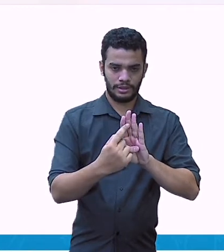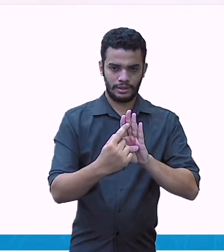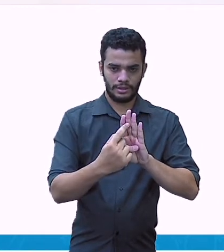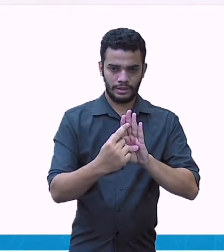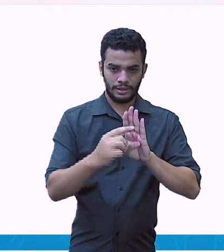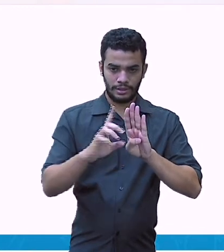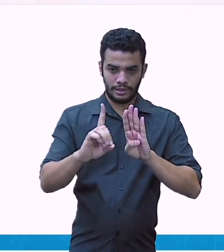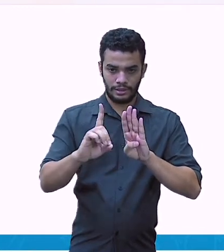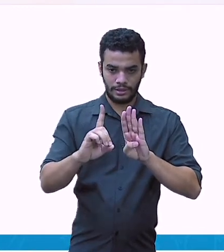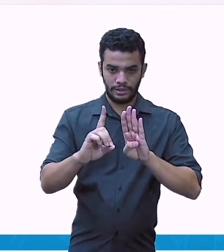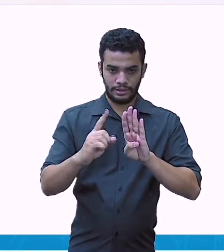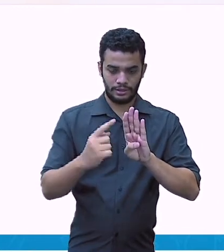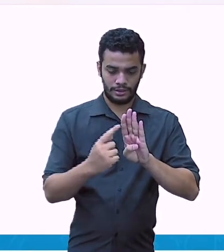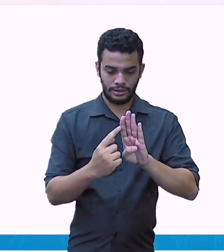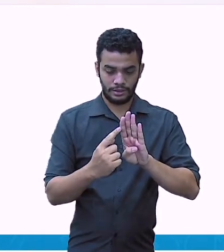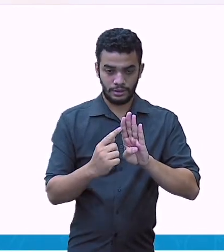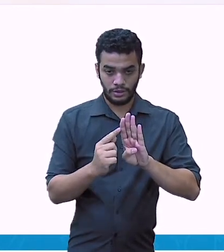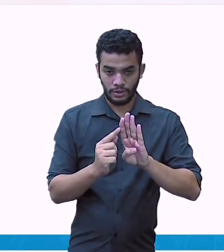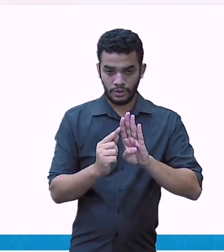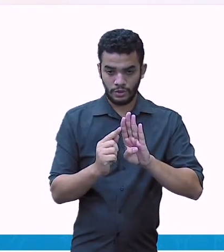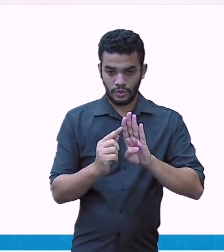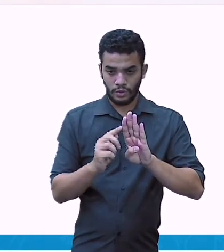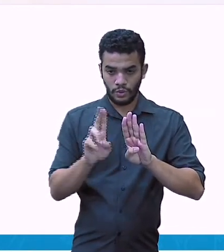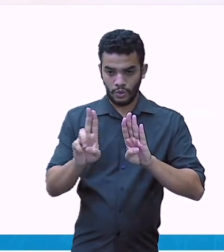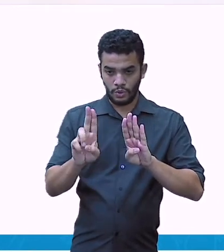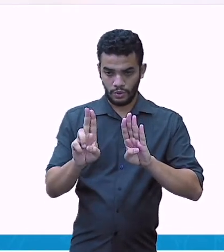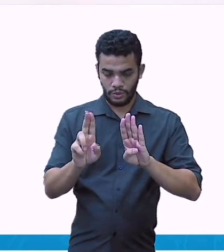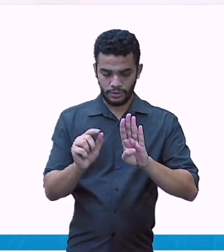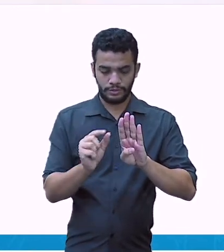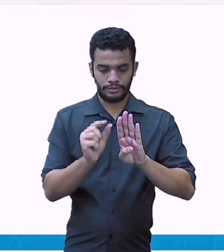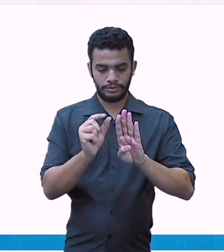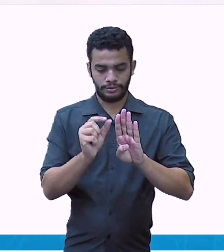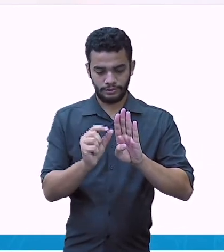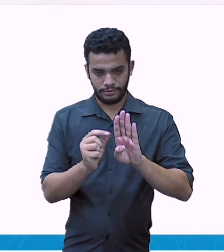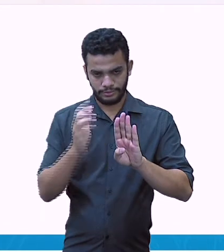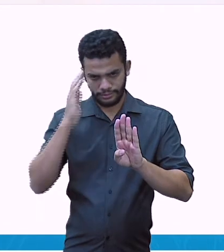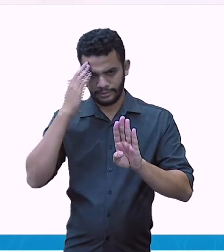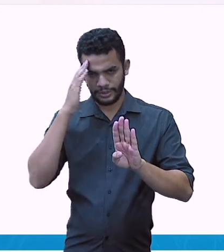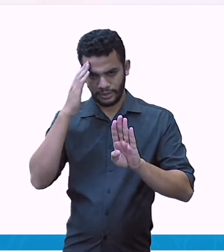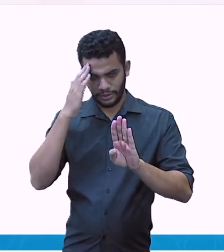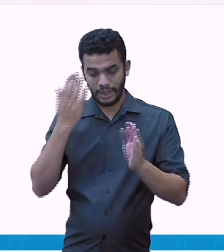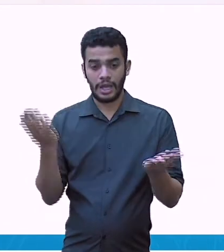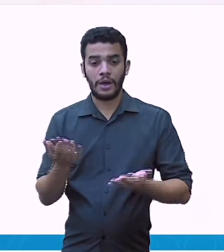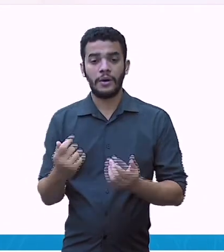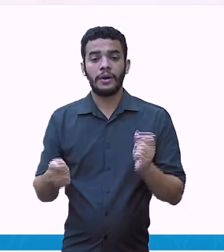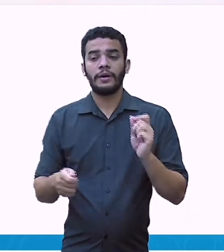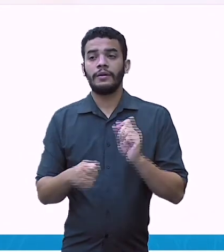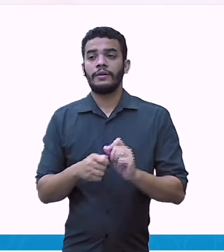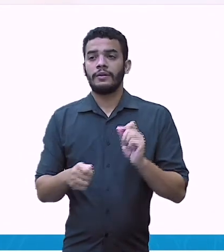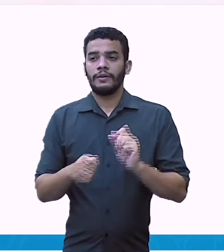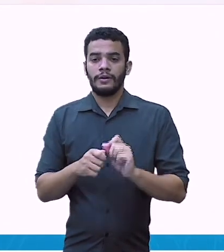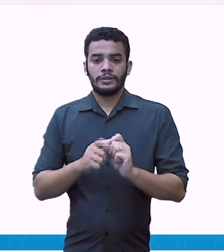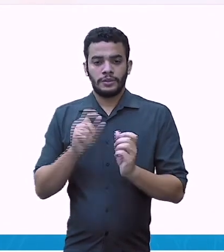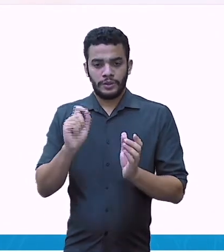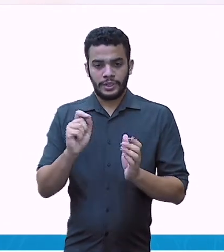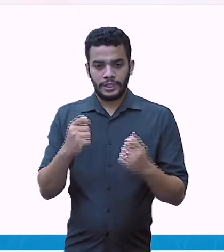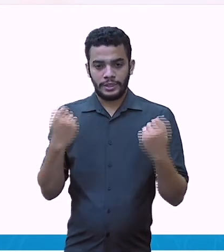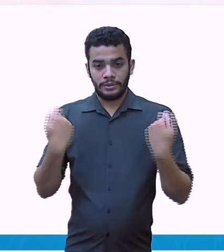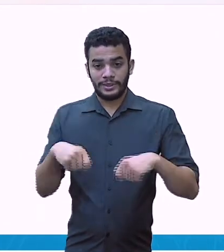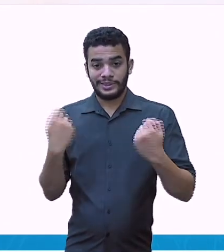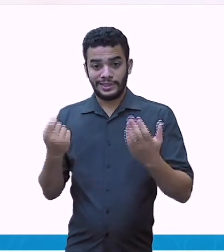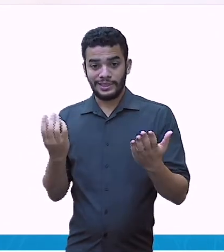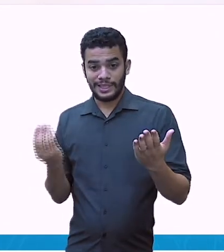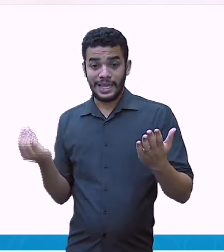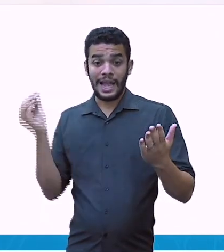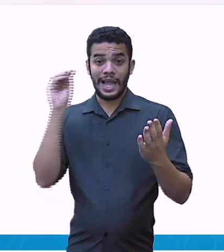centésimos e milésimos. Mas eu vou subtrair desse segundo número que não tem centésimos e nem milésimos. O eu